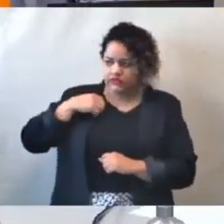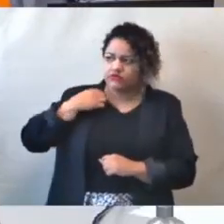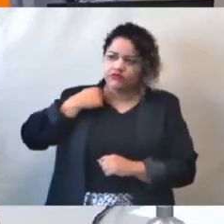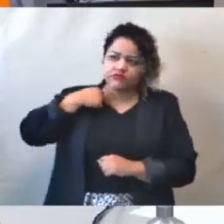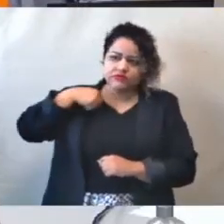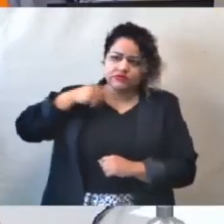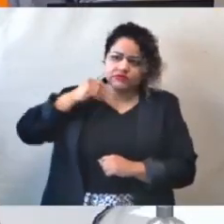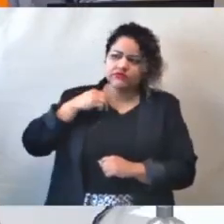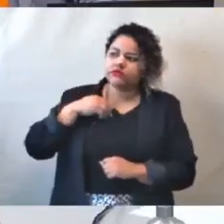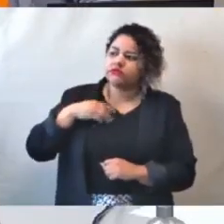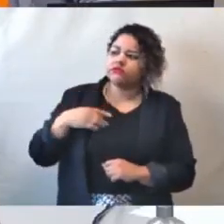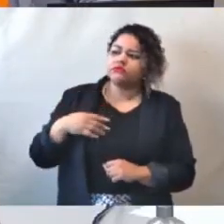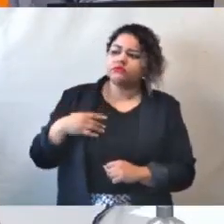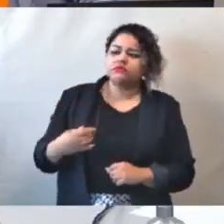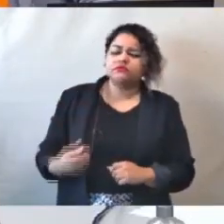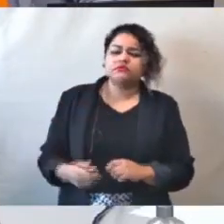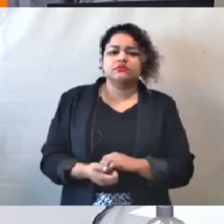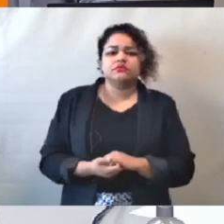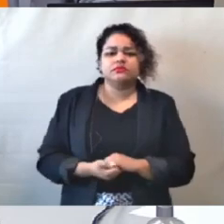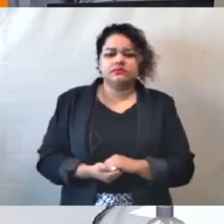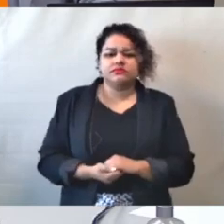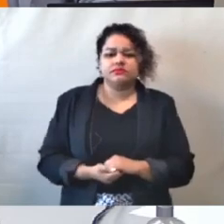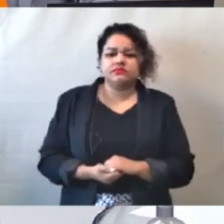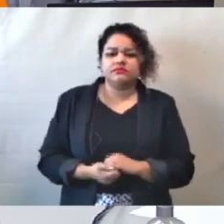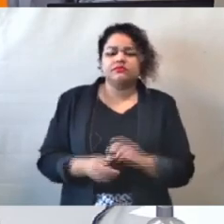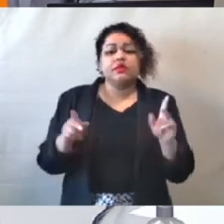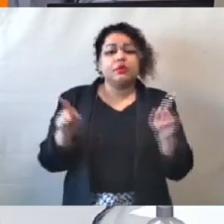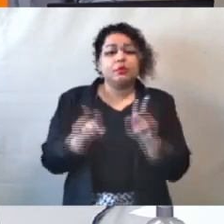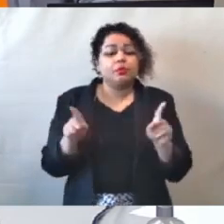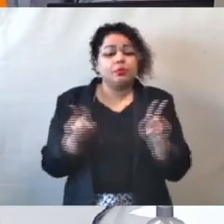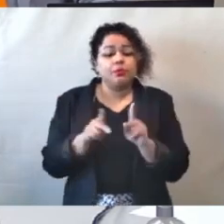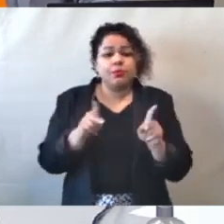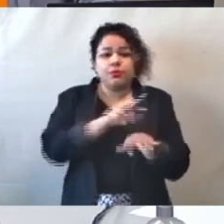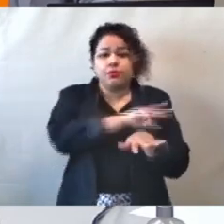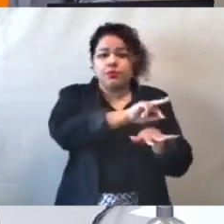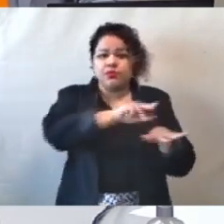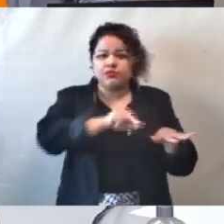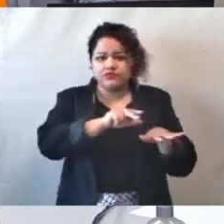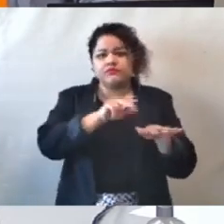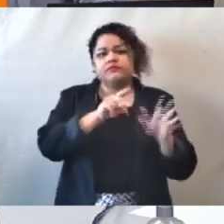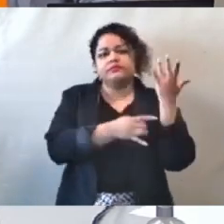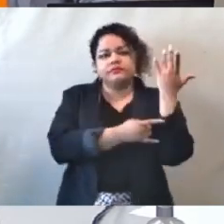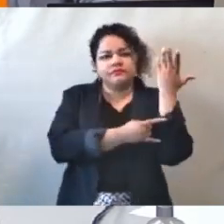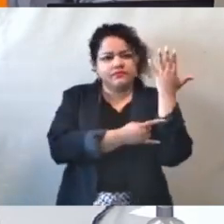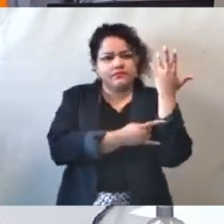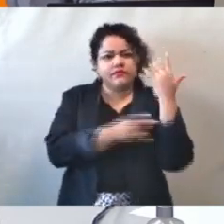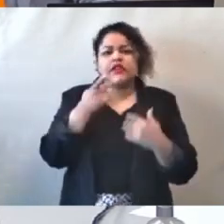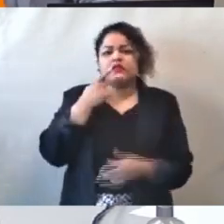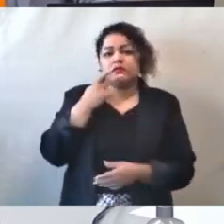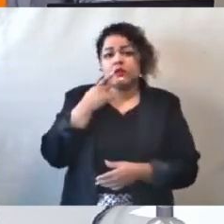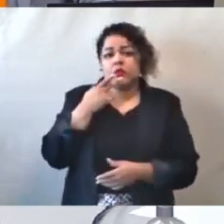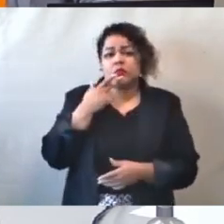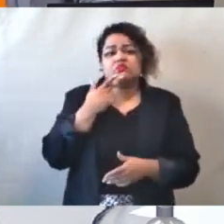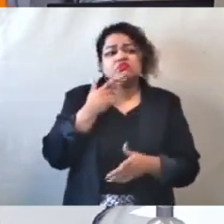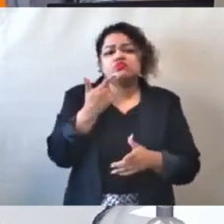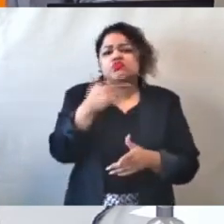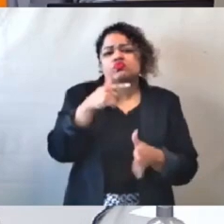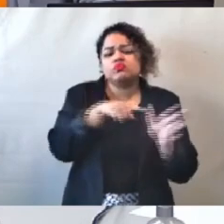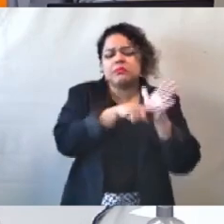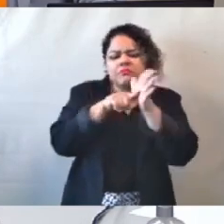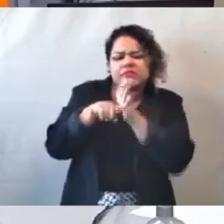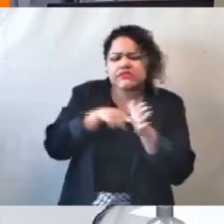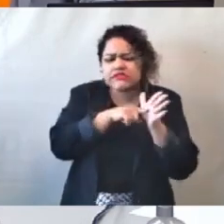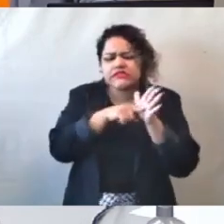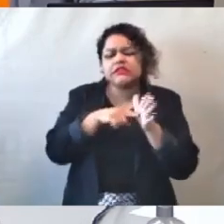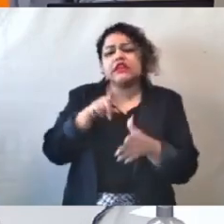Os professores da UFMG declararam que não existe literatura que comprove a eficácia do Enzy Limp, um dos